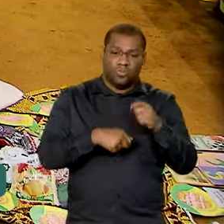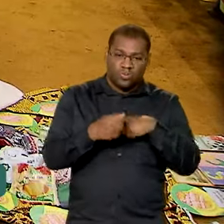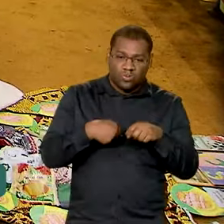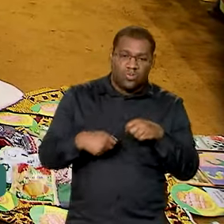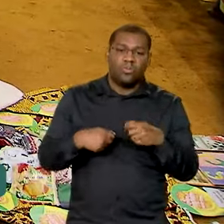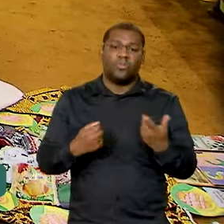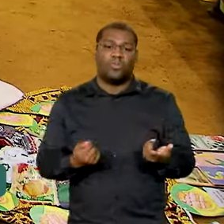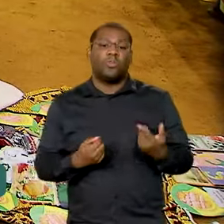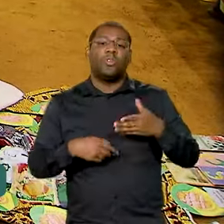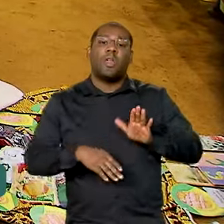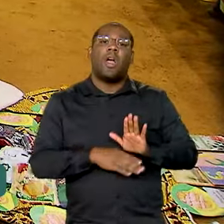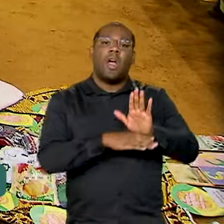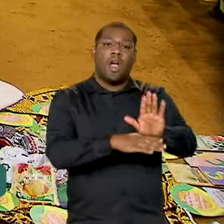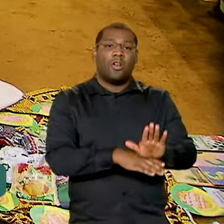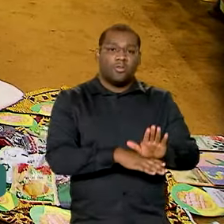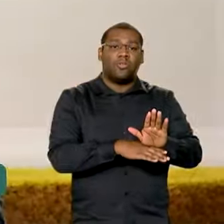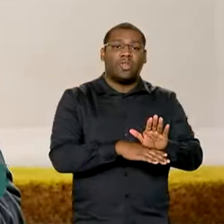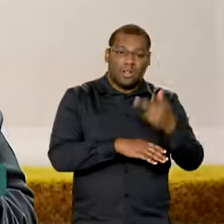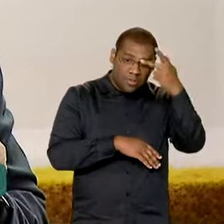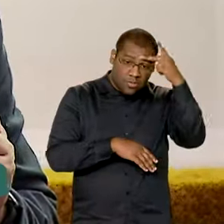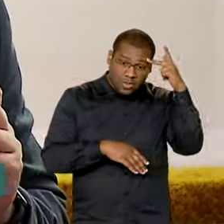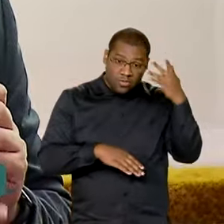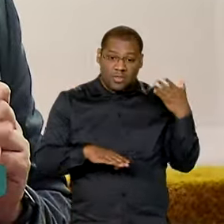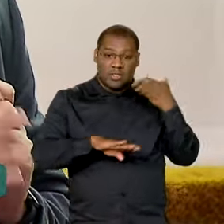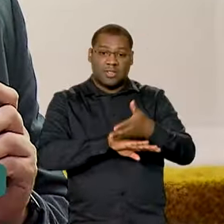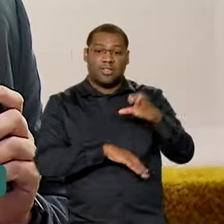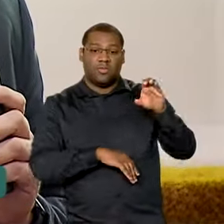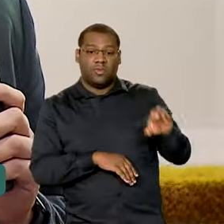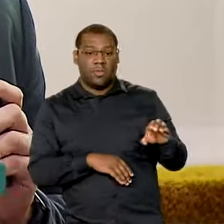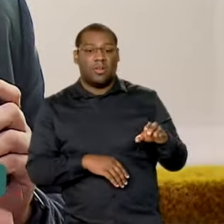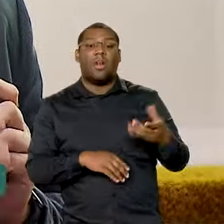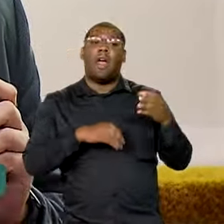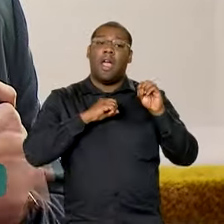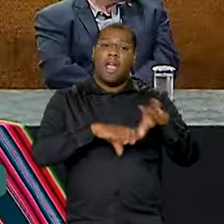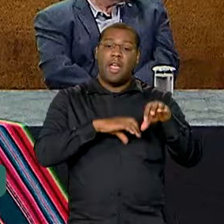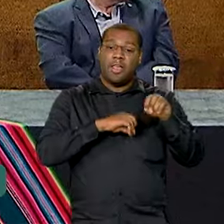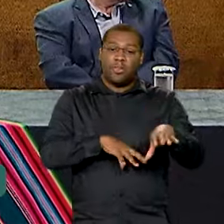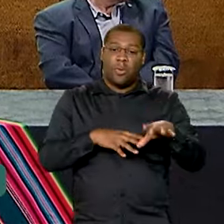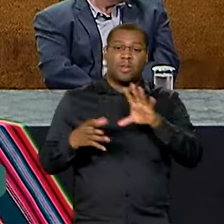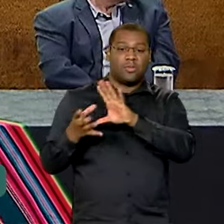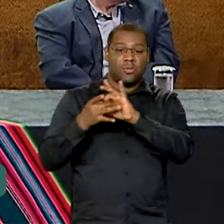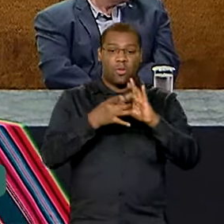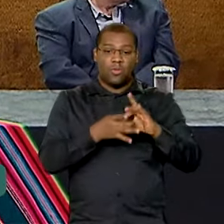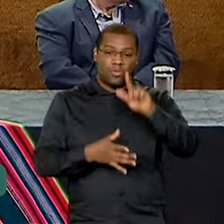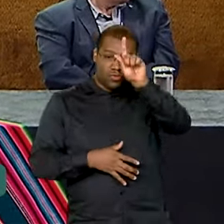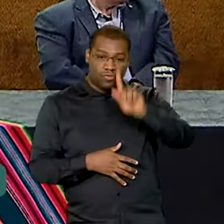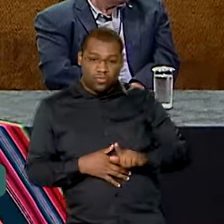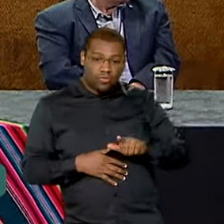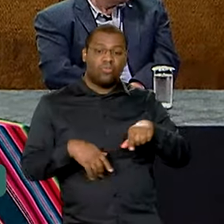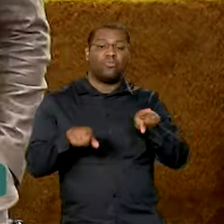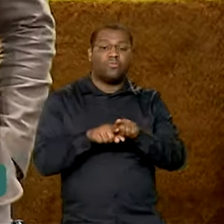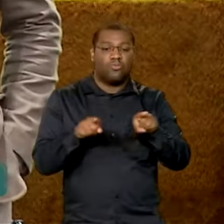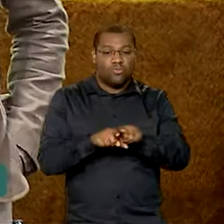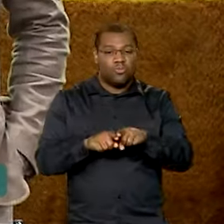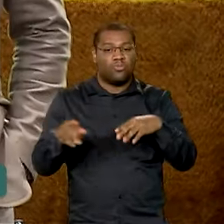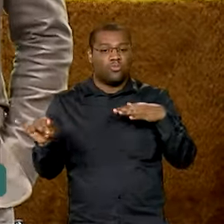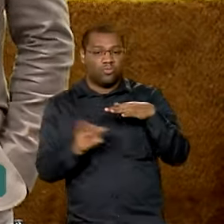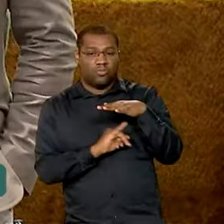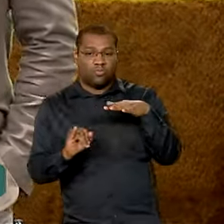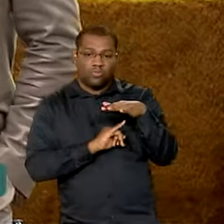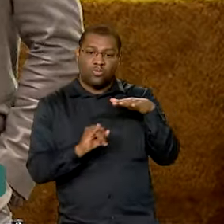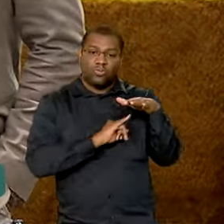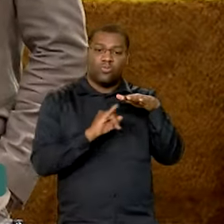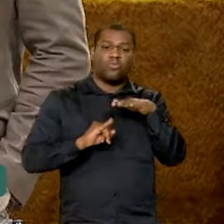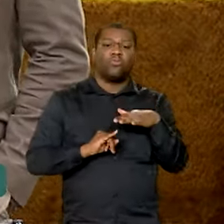crédito e finanças solidárias, educação e autogestão e ambiente institucional, também